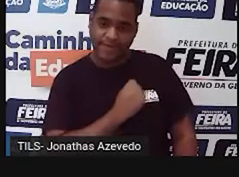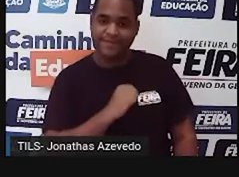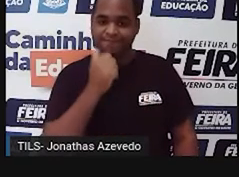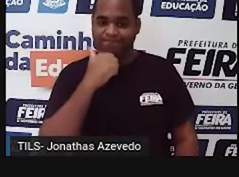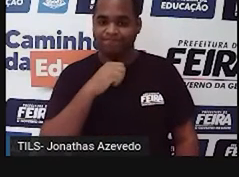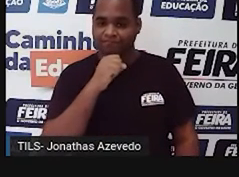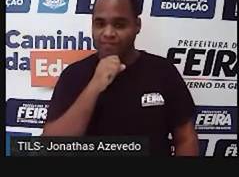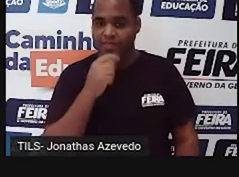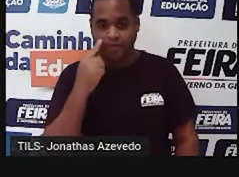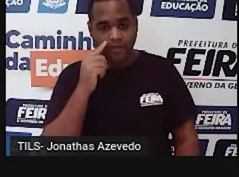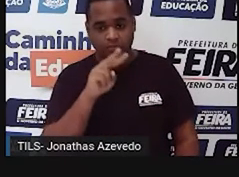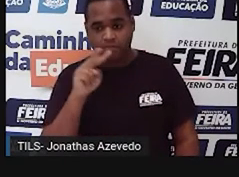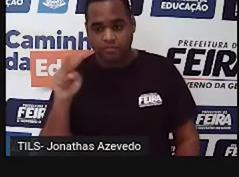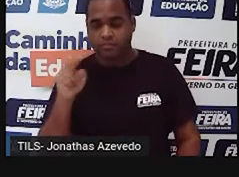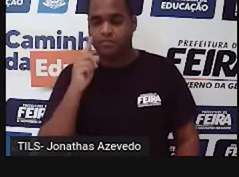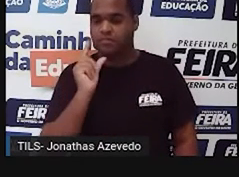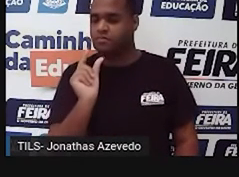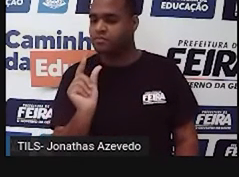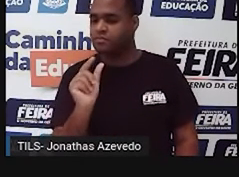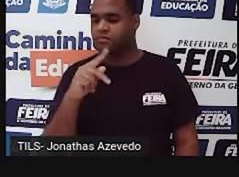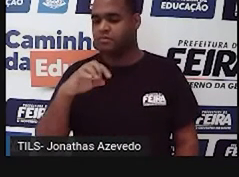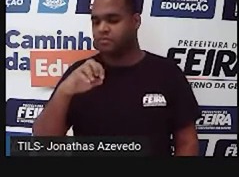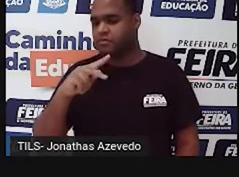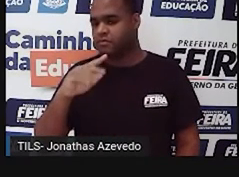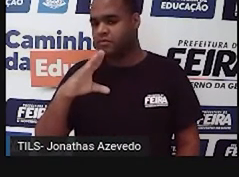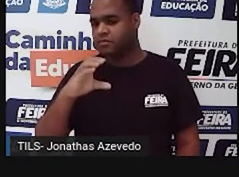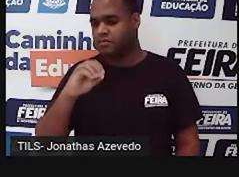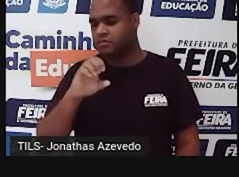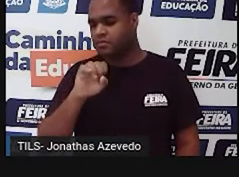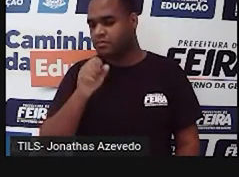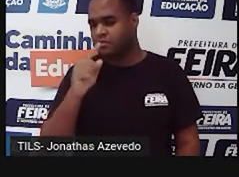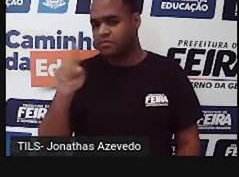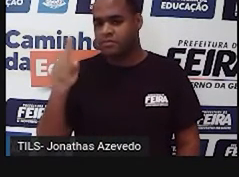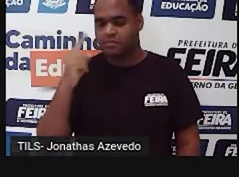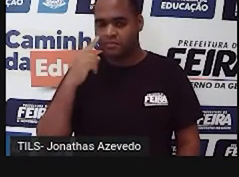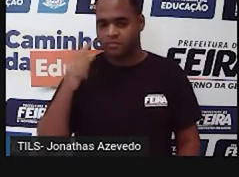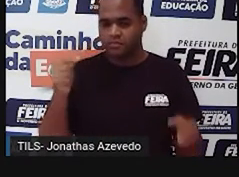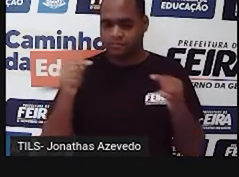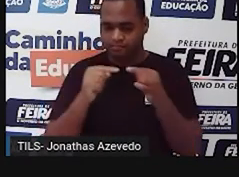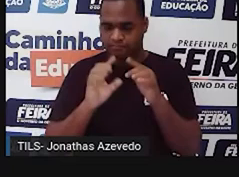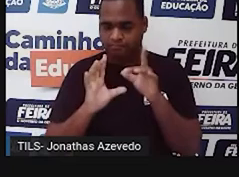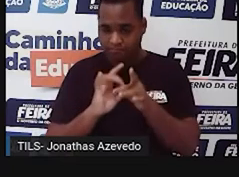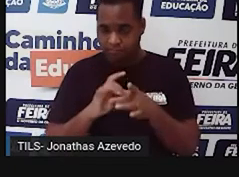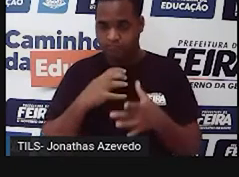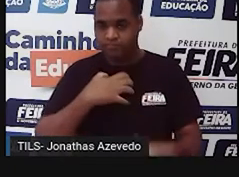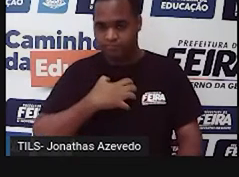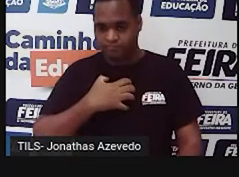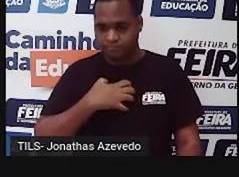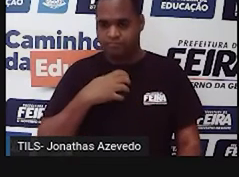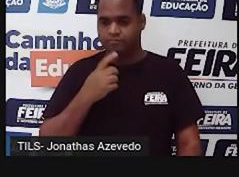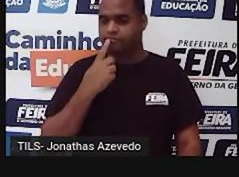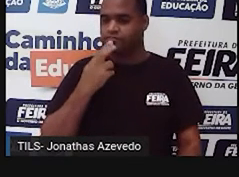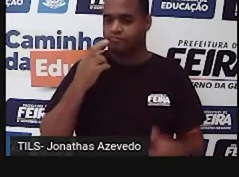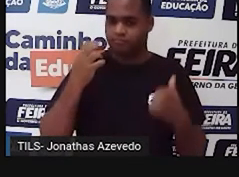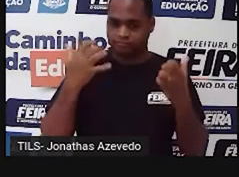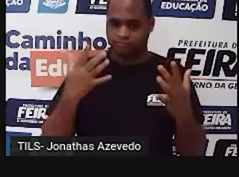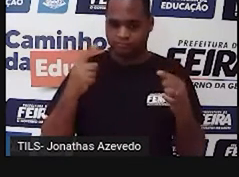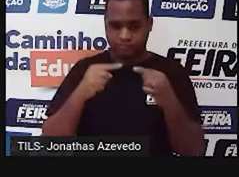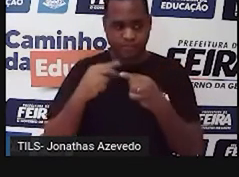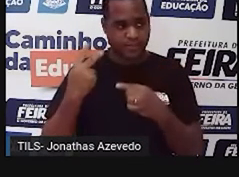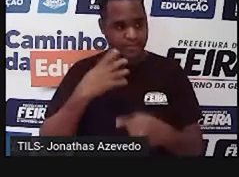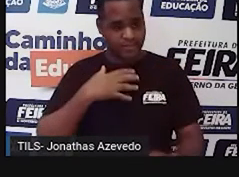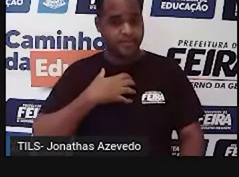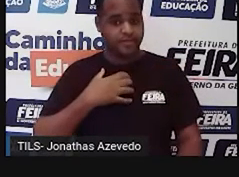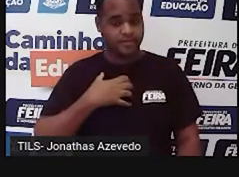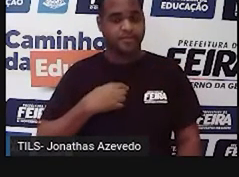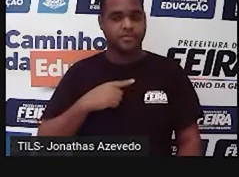Então, vejam que a preposição está fazendo esse elo de sentido. Está contribuindo com o sentido. Esse elo e contribuindo com o sentido. De